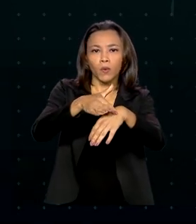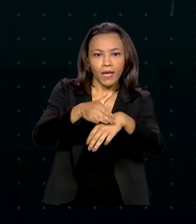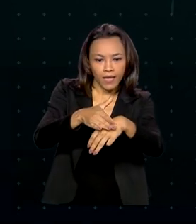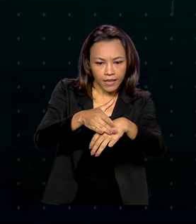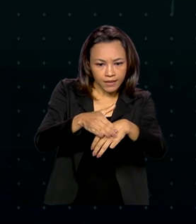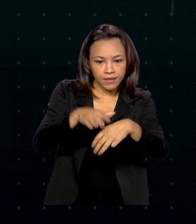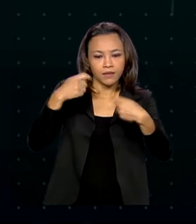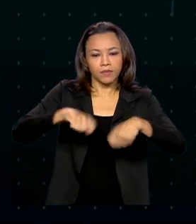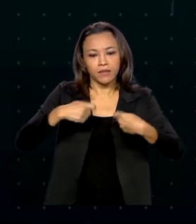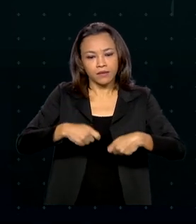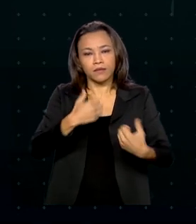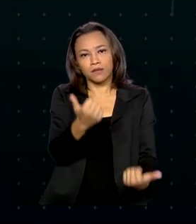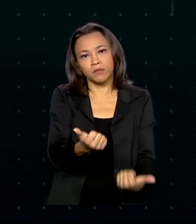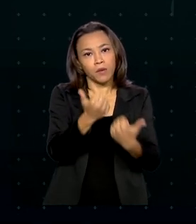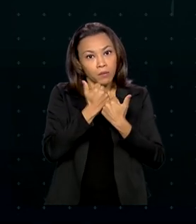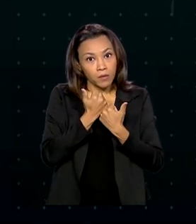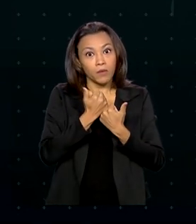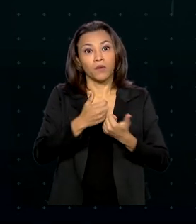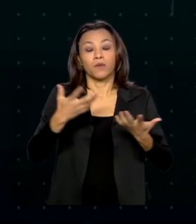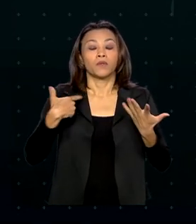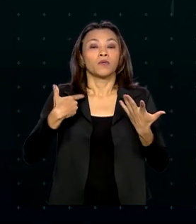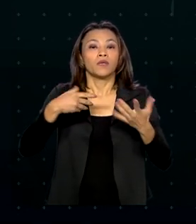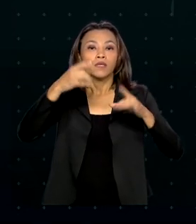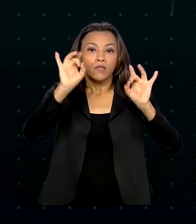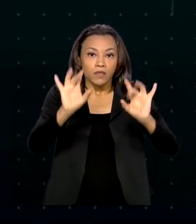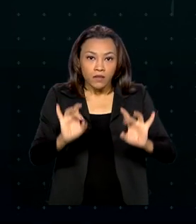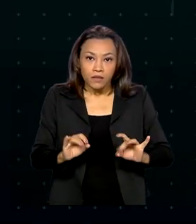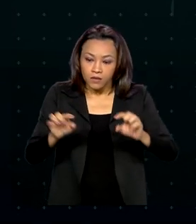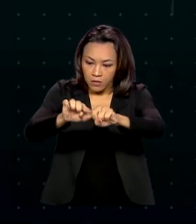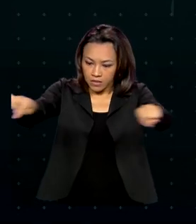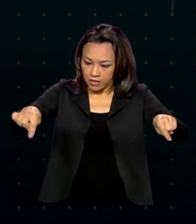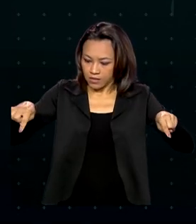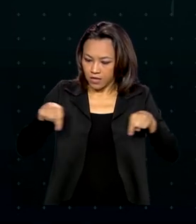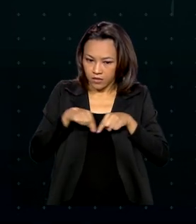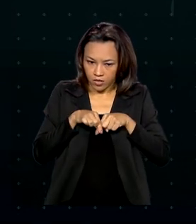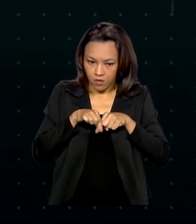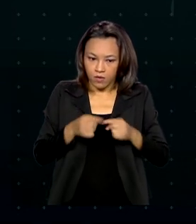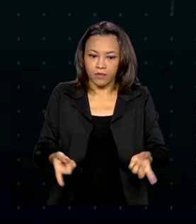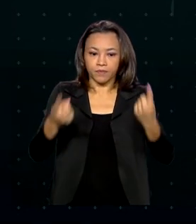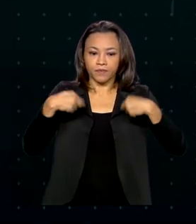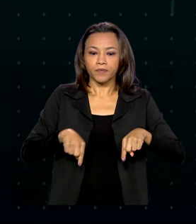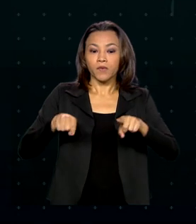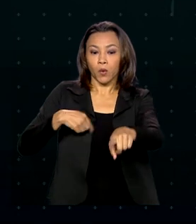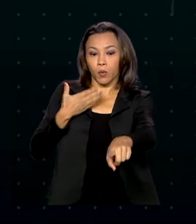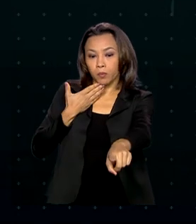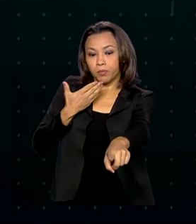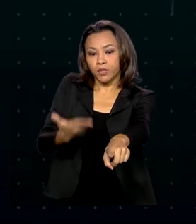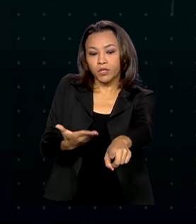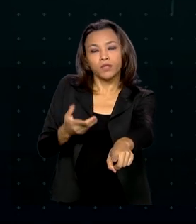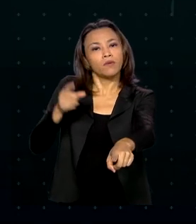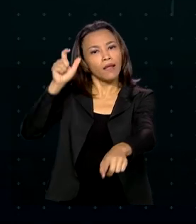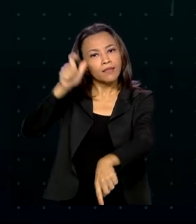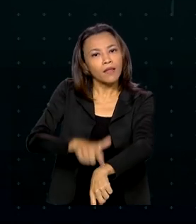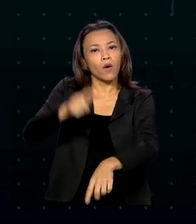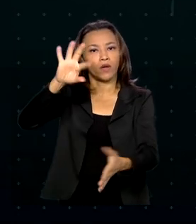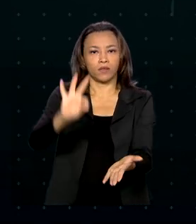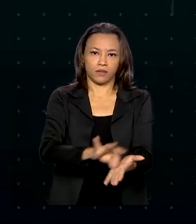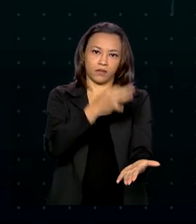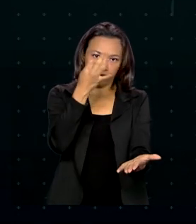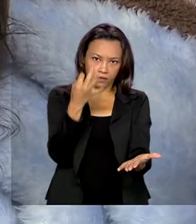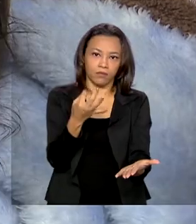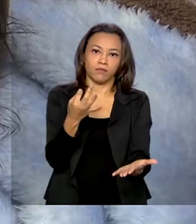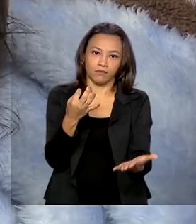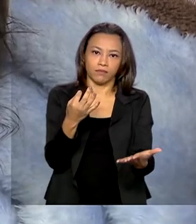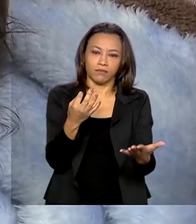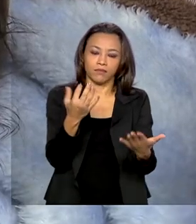que exija condições diferentes das oferecidas numa sala de aula regular. A solicitação é feita no ato da inscrição no exame.